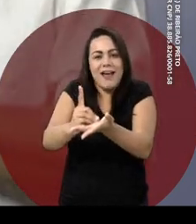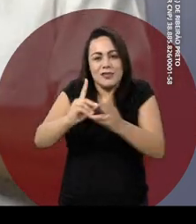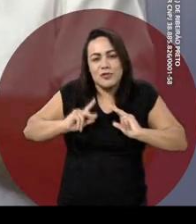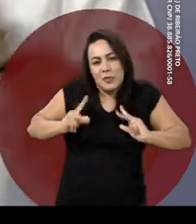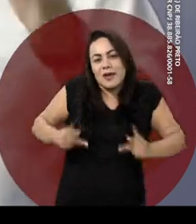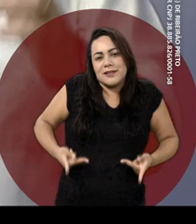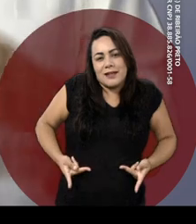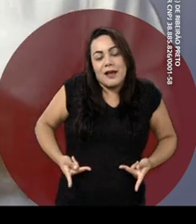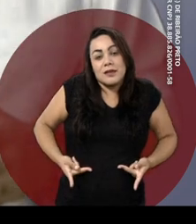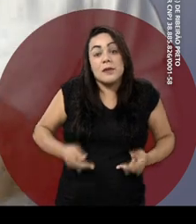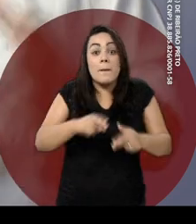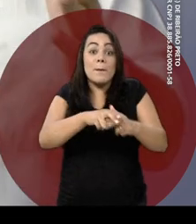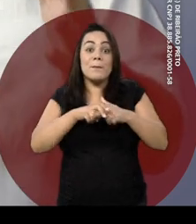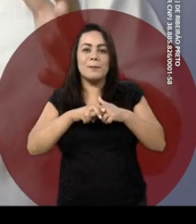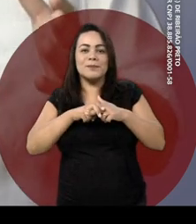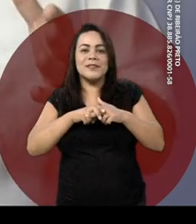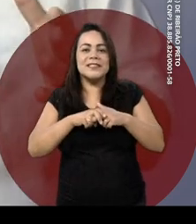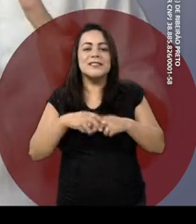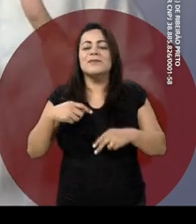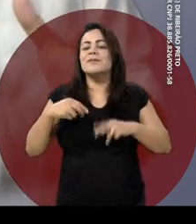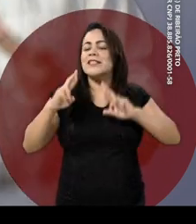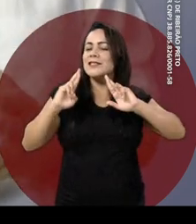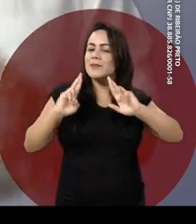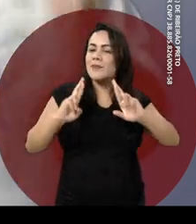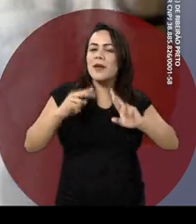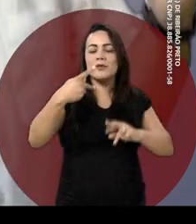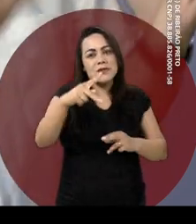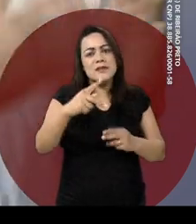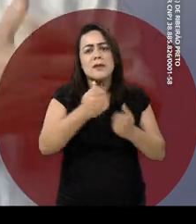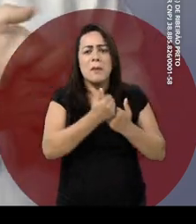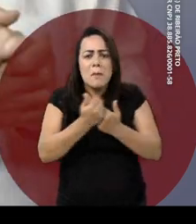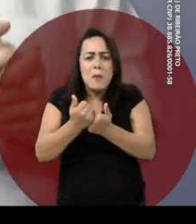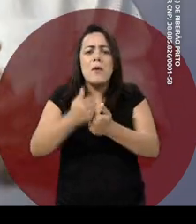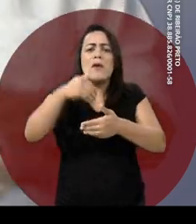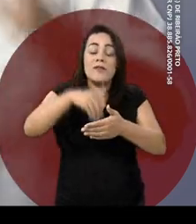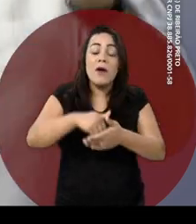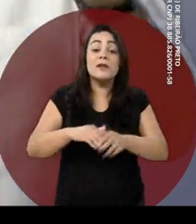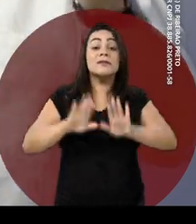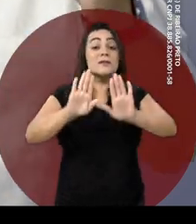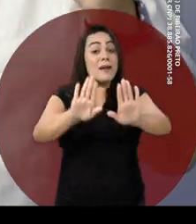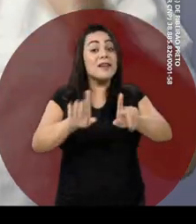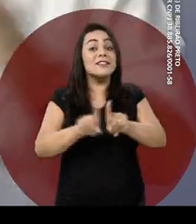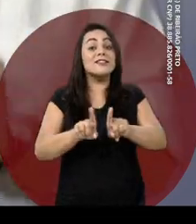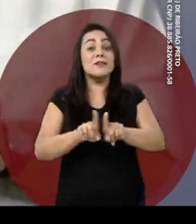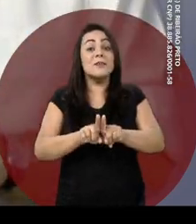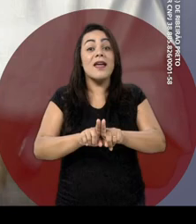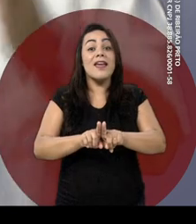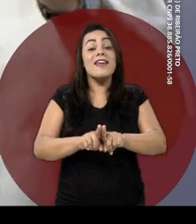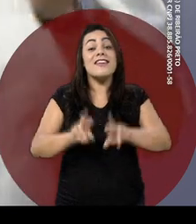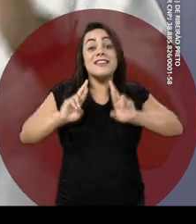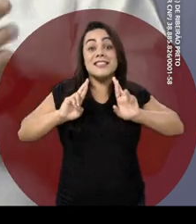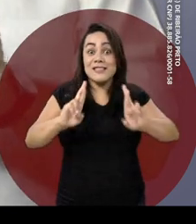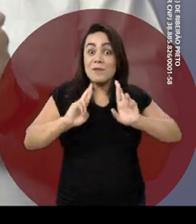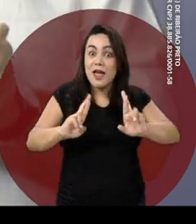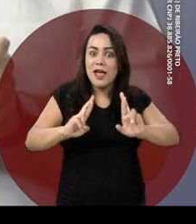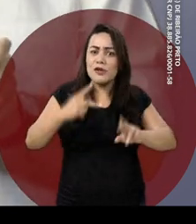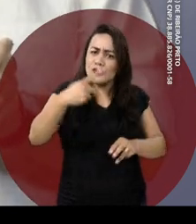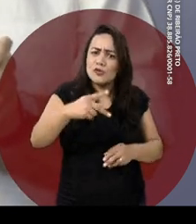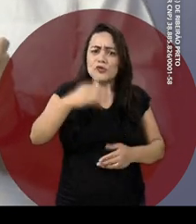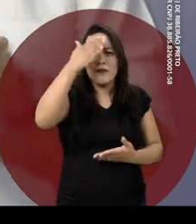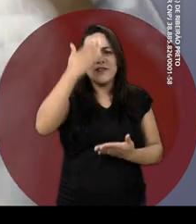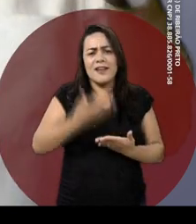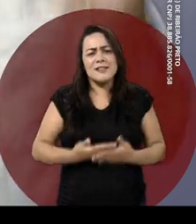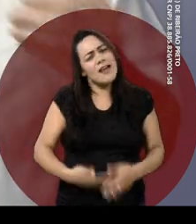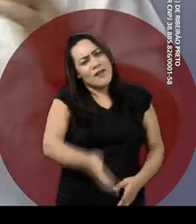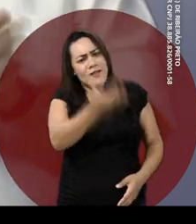dignidade. Para isso, eu conto com o seu apoio, conto com o seu voto, mas sobretudo, conto com a sua